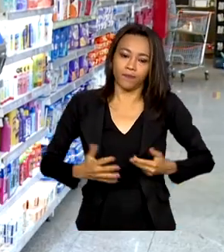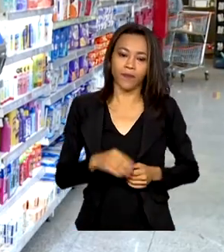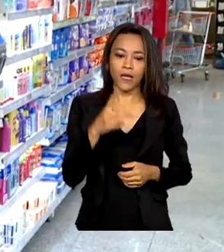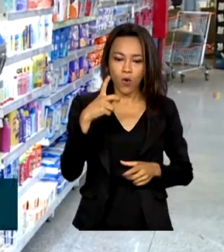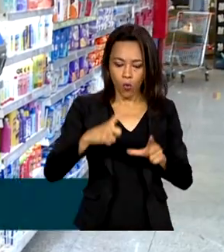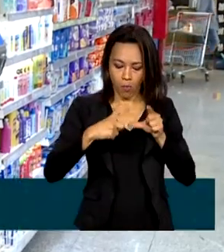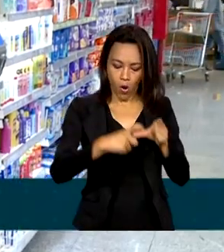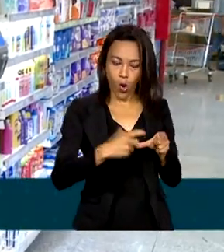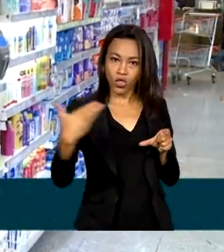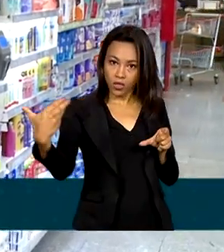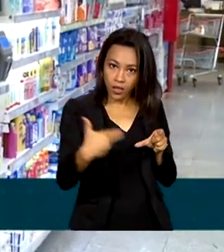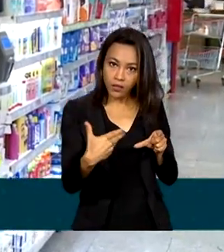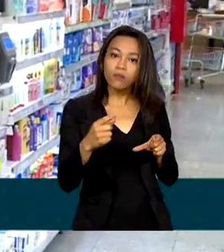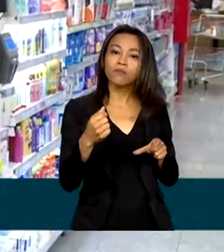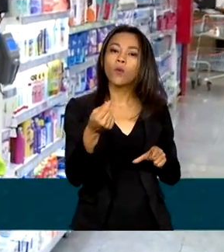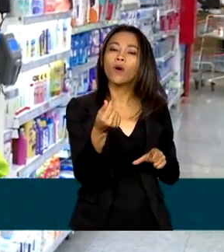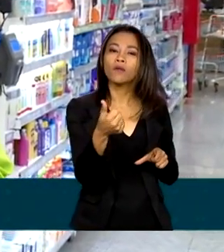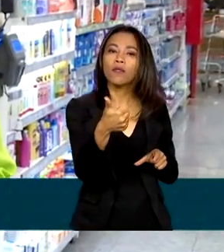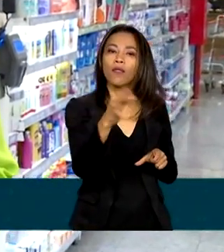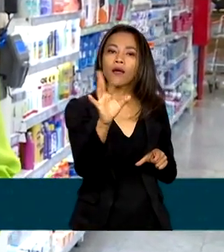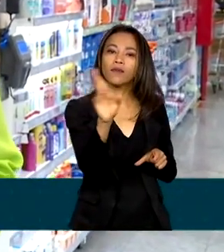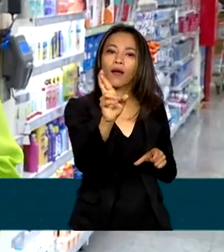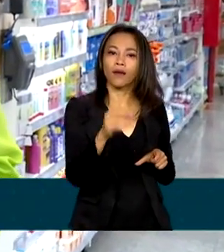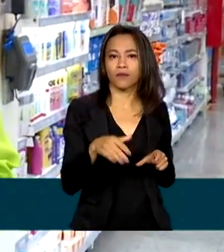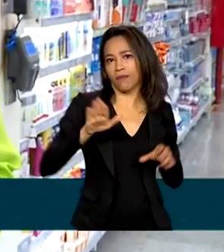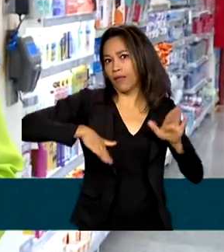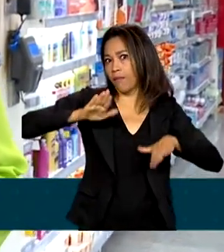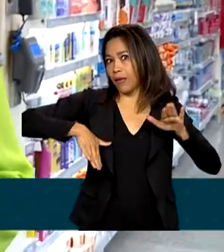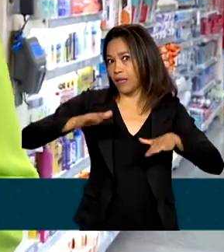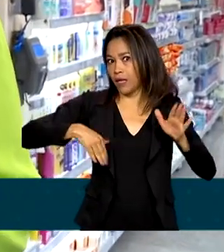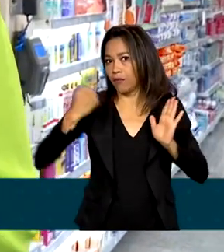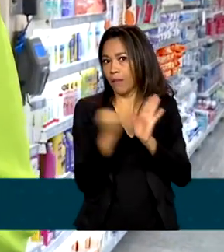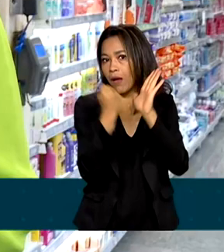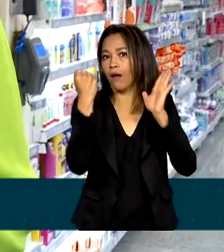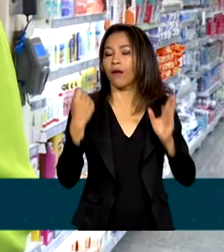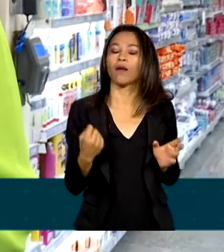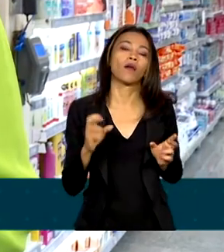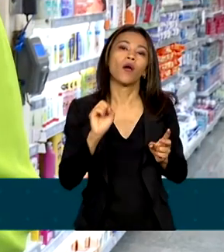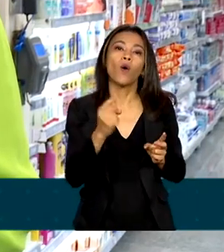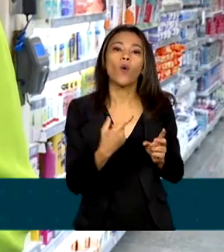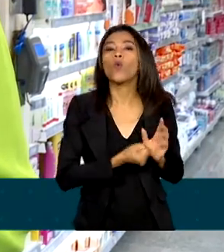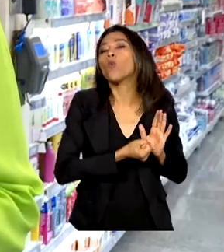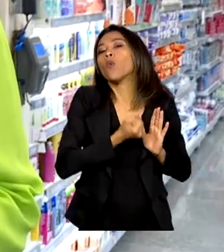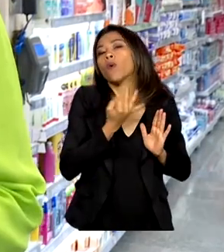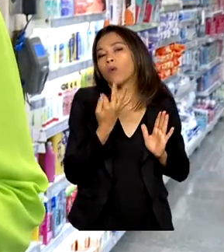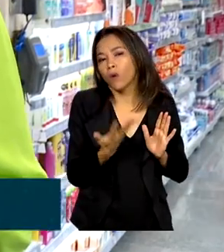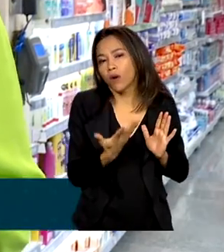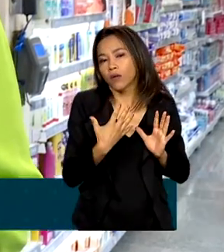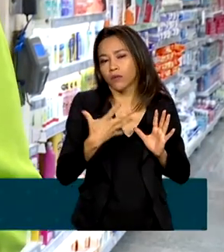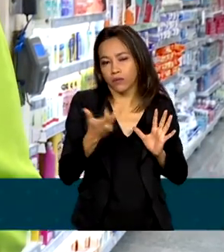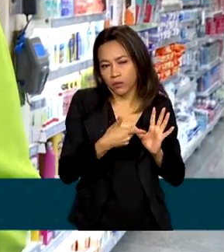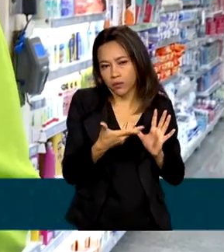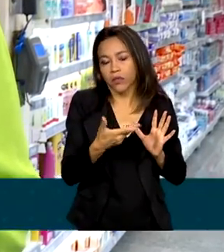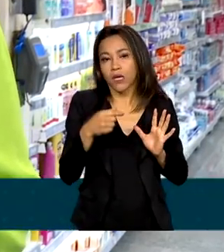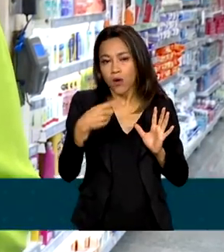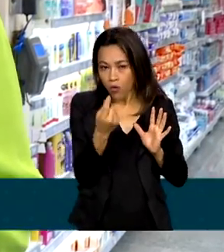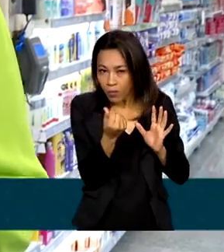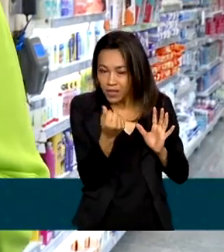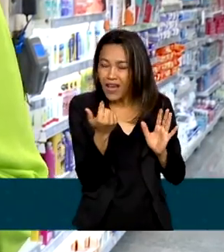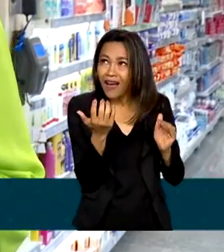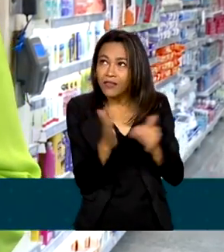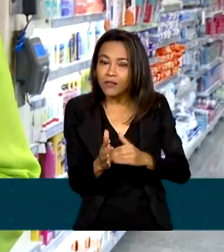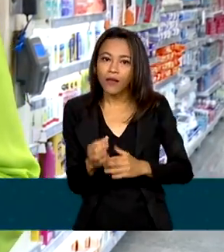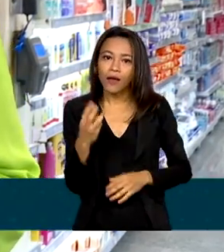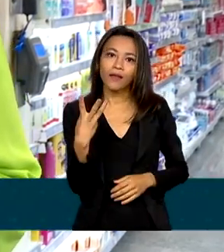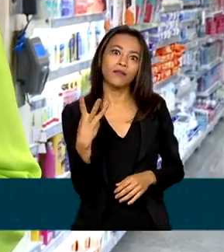este custa, em média, 10 reais. Dependendo da marca ou da capacidade de absorção, o preço do pacote pode chegar